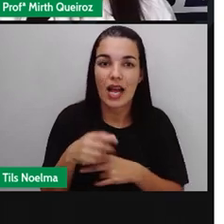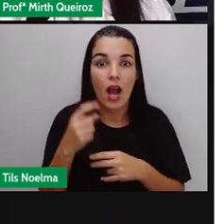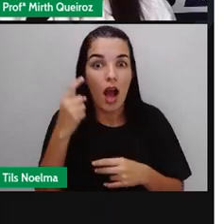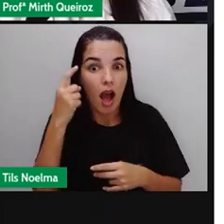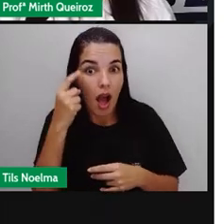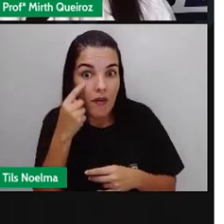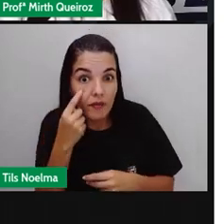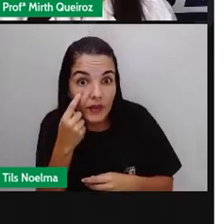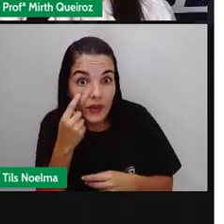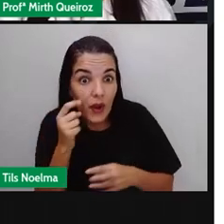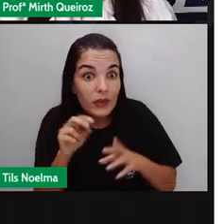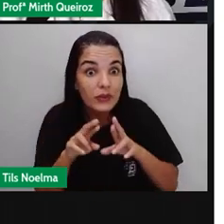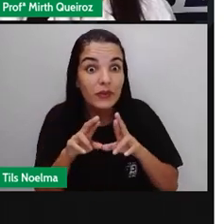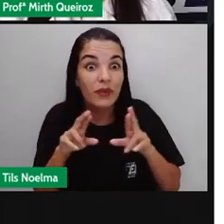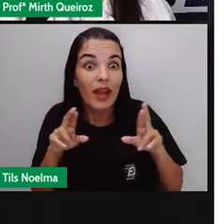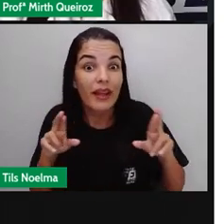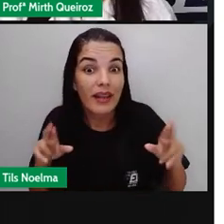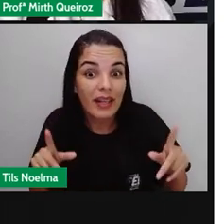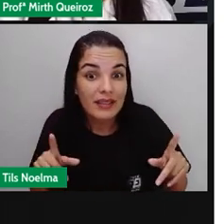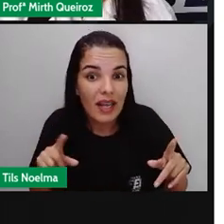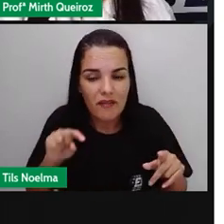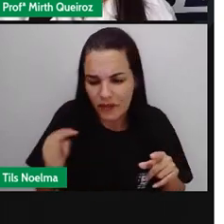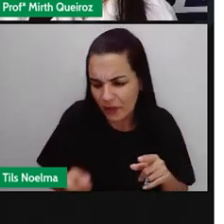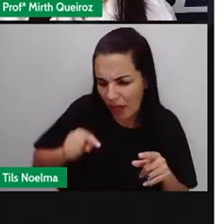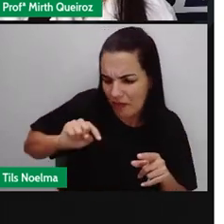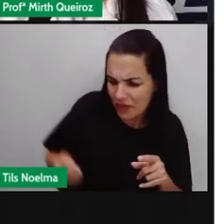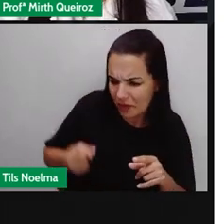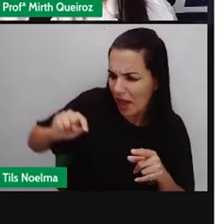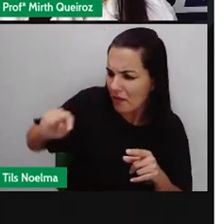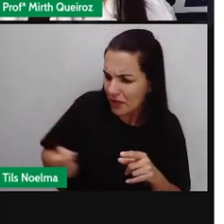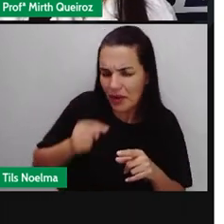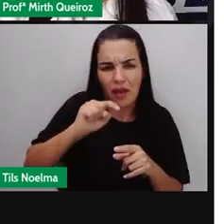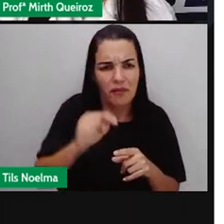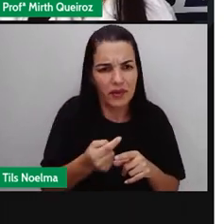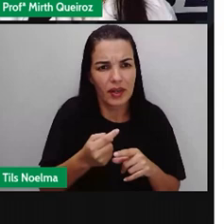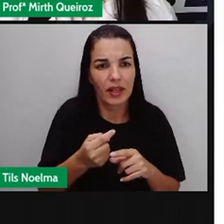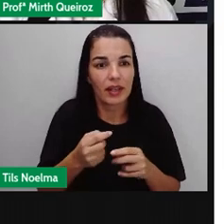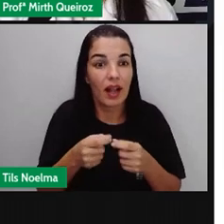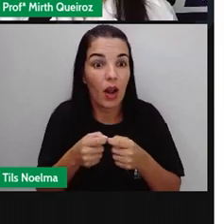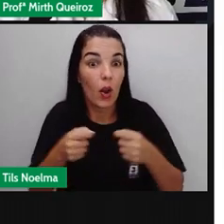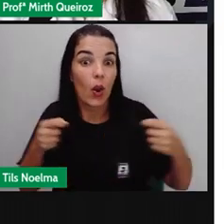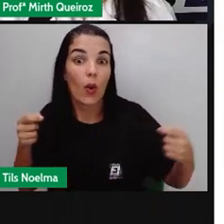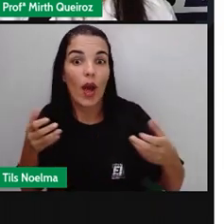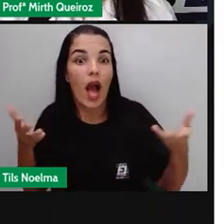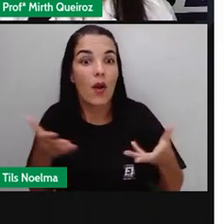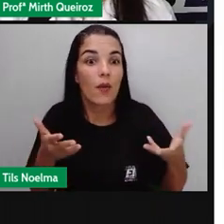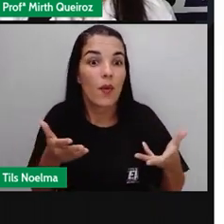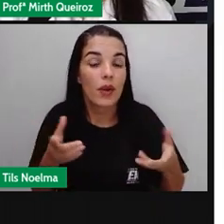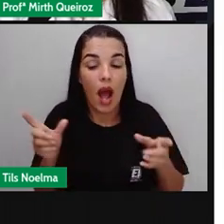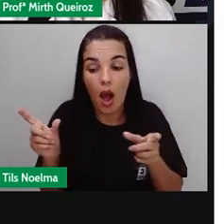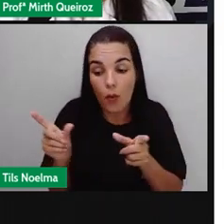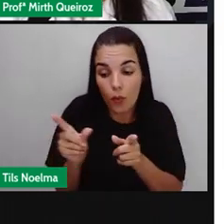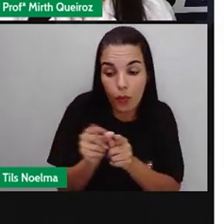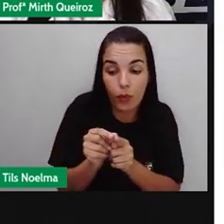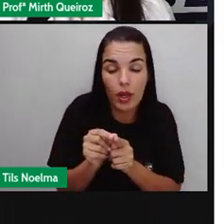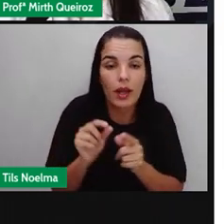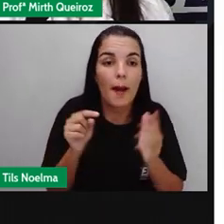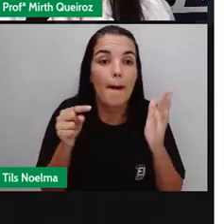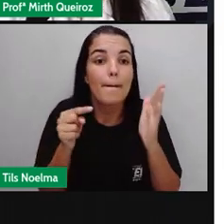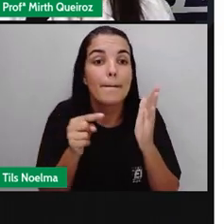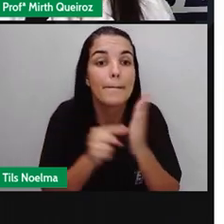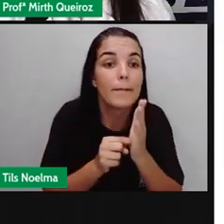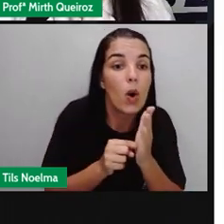Olha só, antes que a gente estava utilizando só vírgula, vírgula, vírgula, ficou uma frase muito longa. Agora, nós reduzimos essas frases